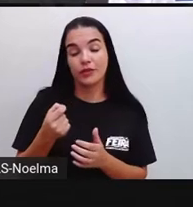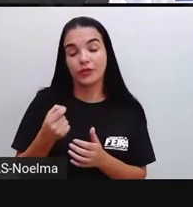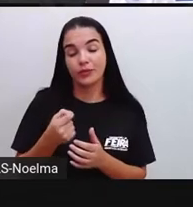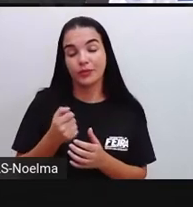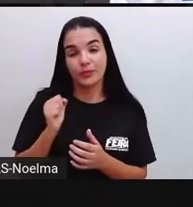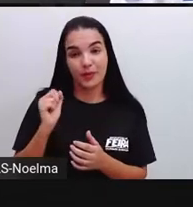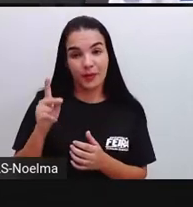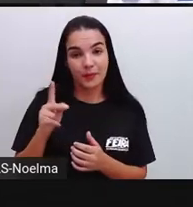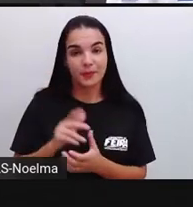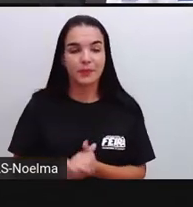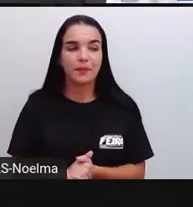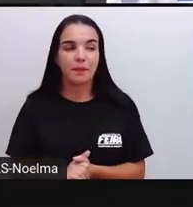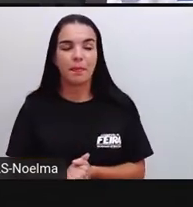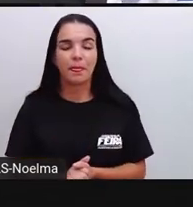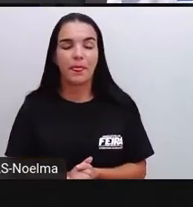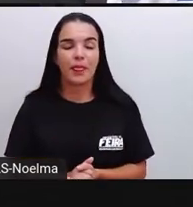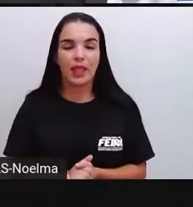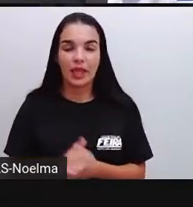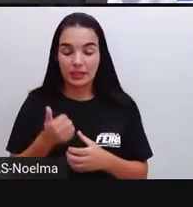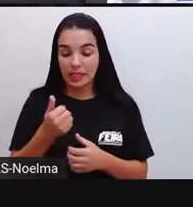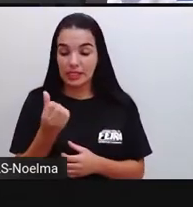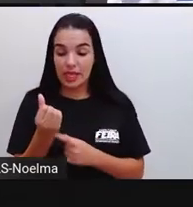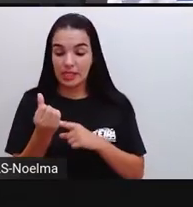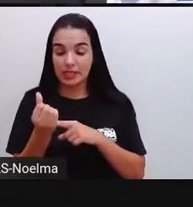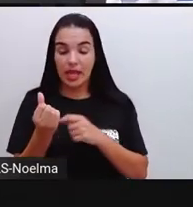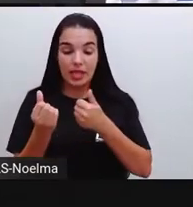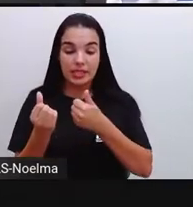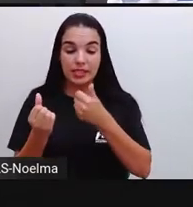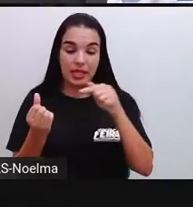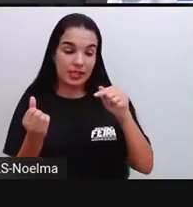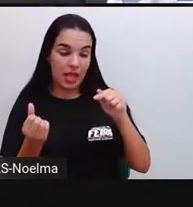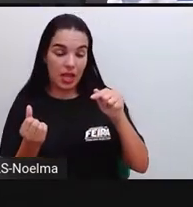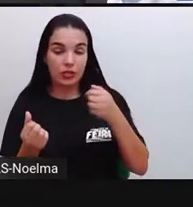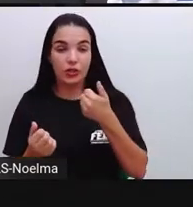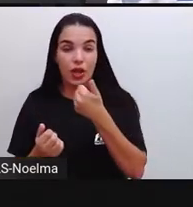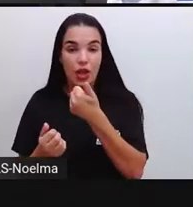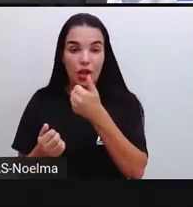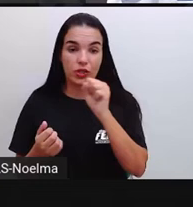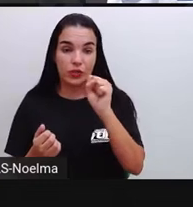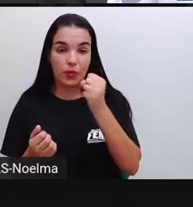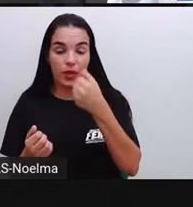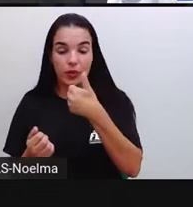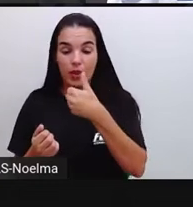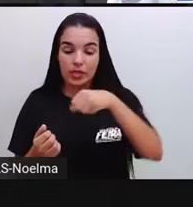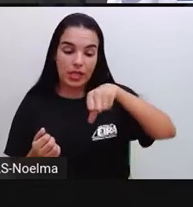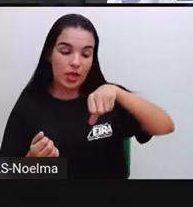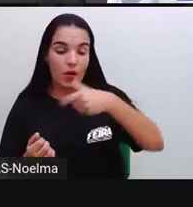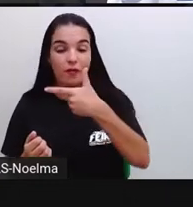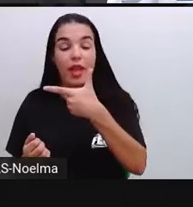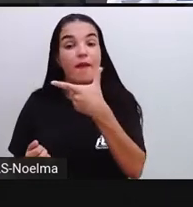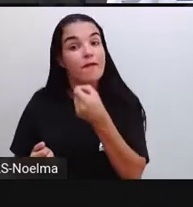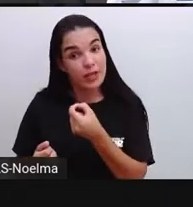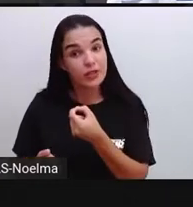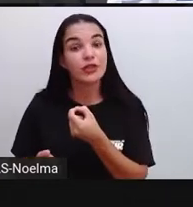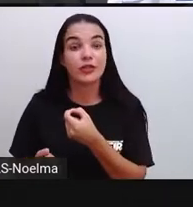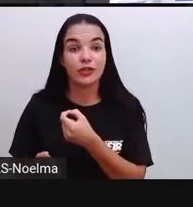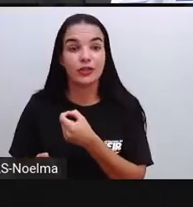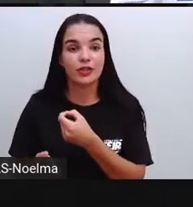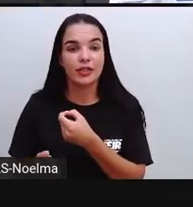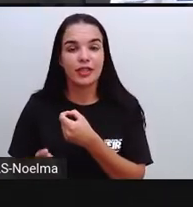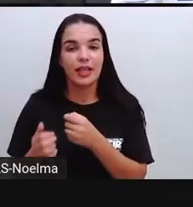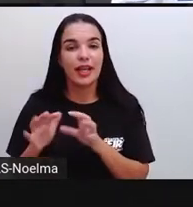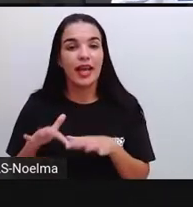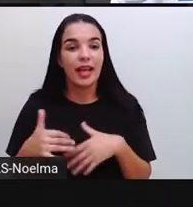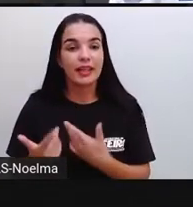Tá? Então, bora contar, ó, dezesseis, dezessete, dezoito, dezenove, vinte,